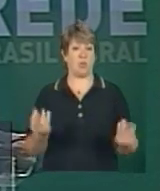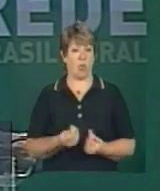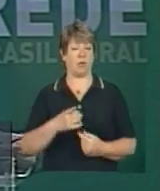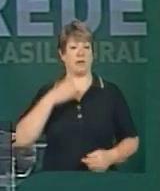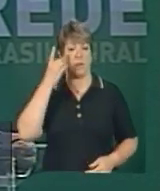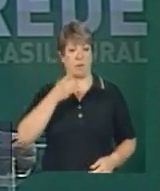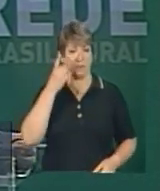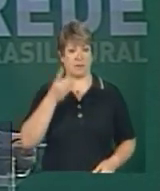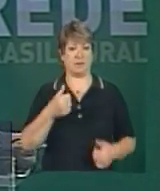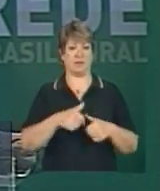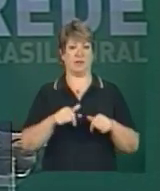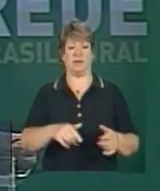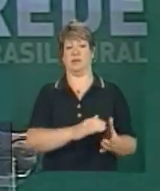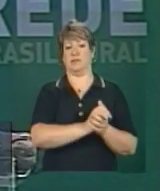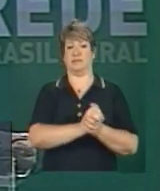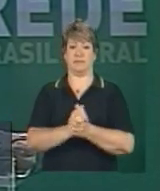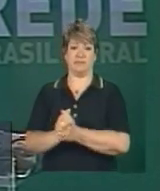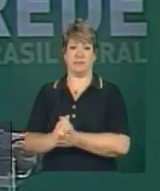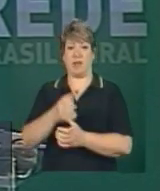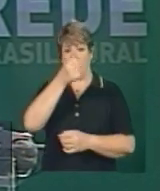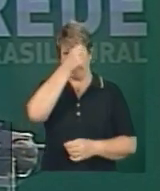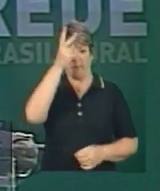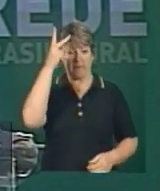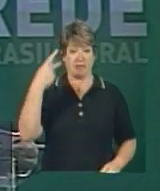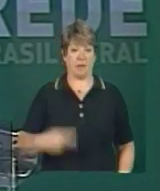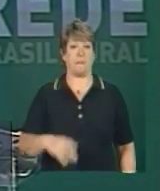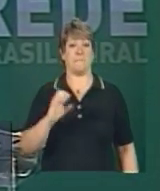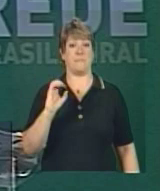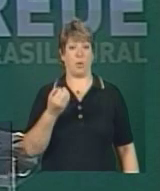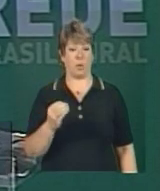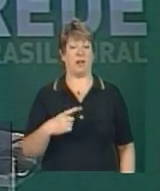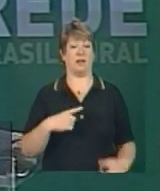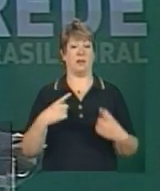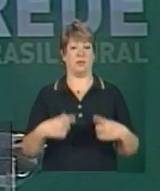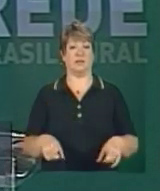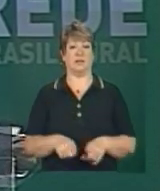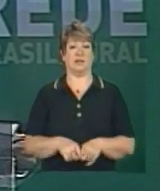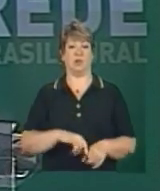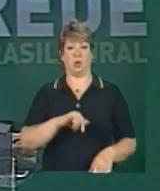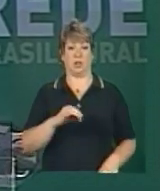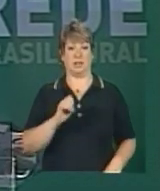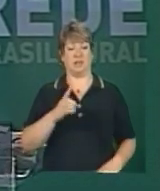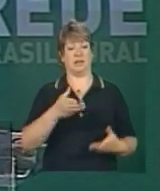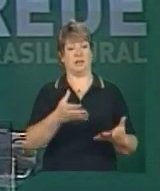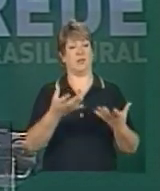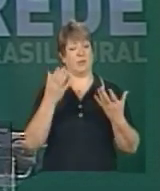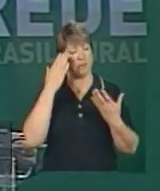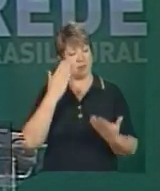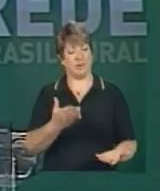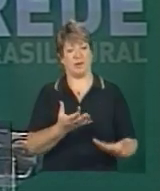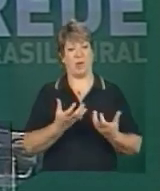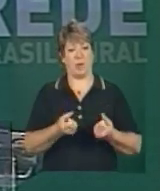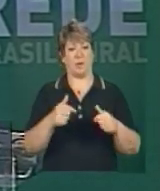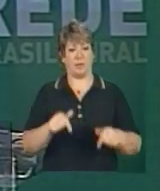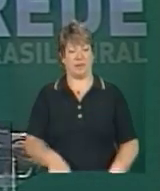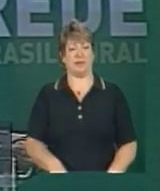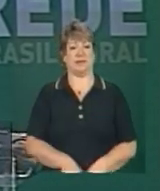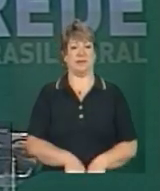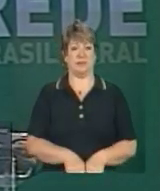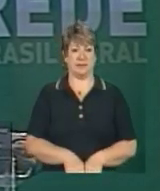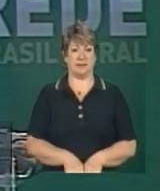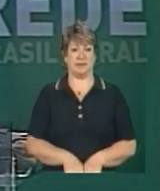estaduais aqui presentes, prefeito de Porto Alegre, José Fortunati, agradecê-lo a acolhida, mas nessa oportunidade,